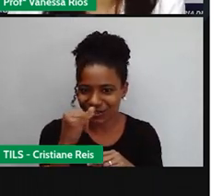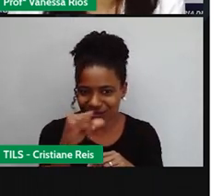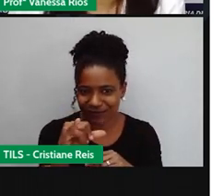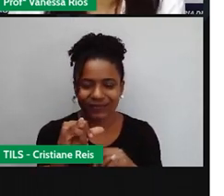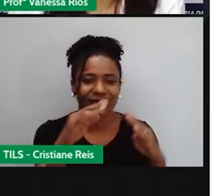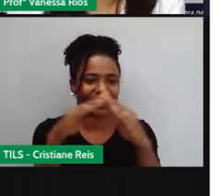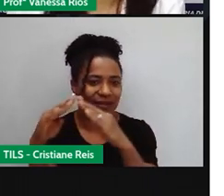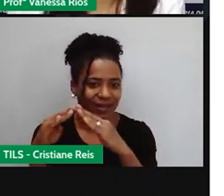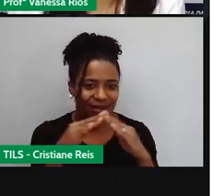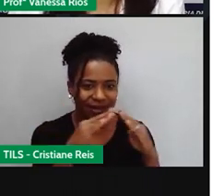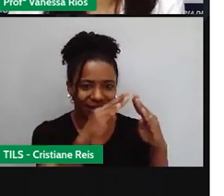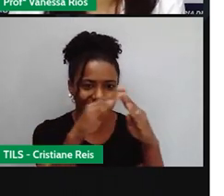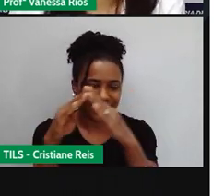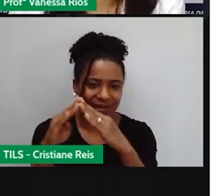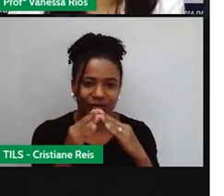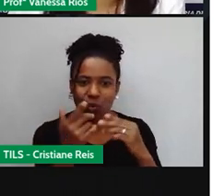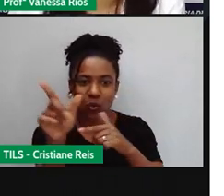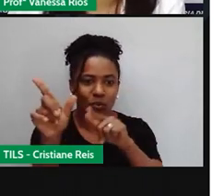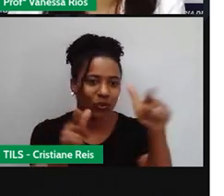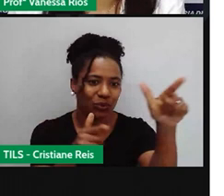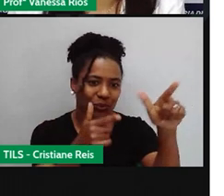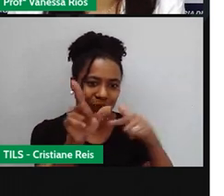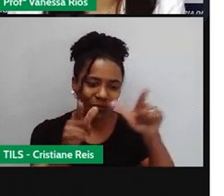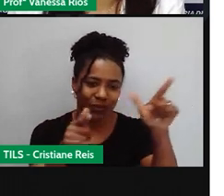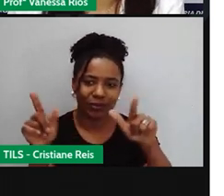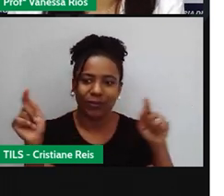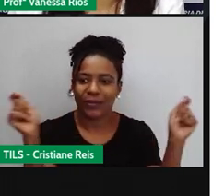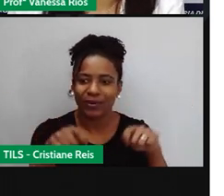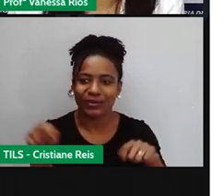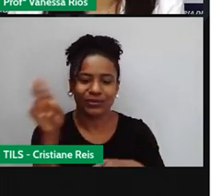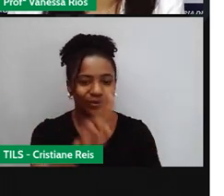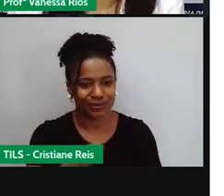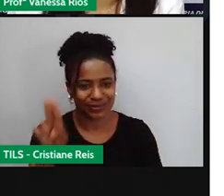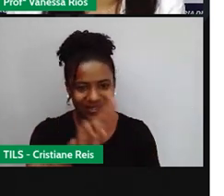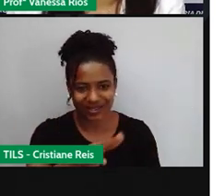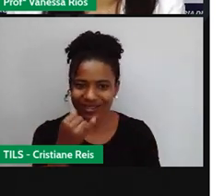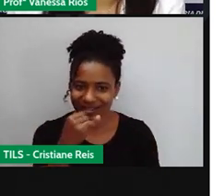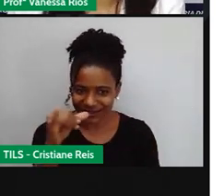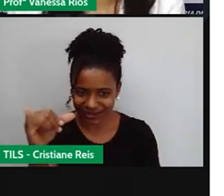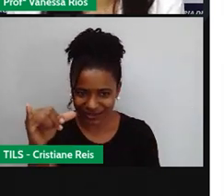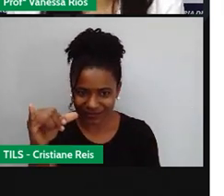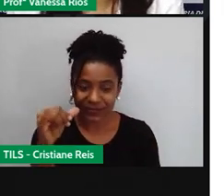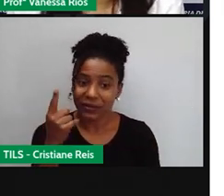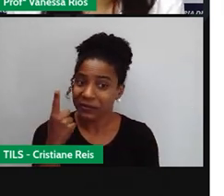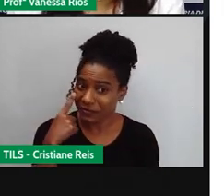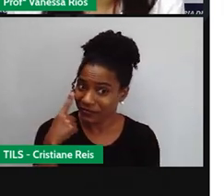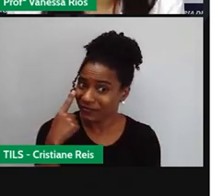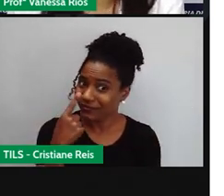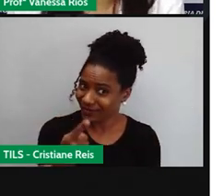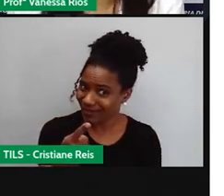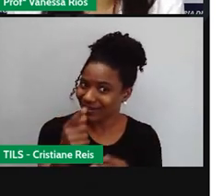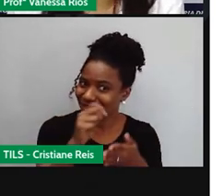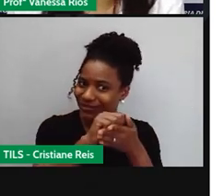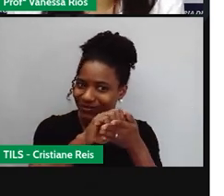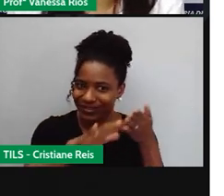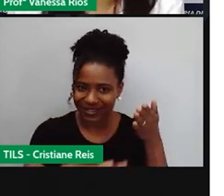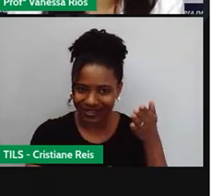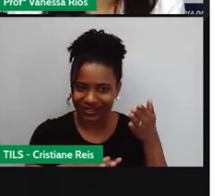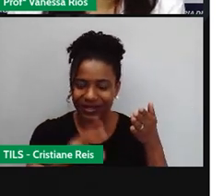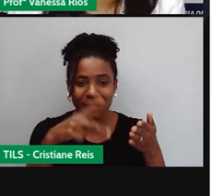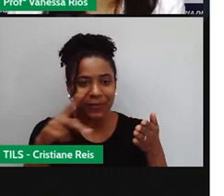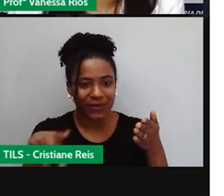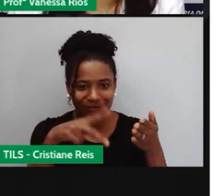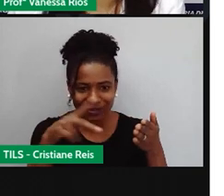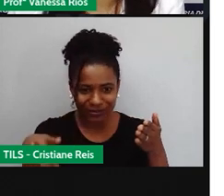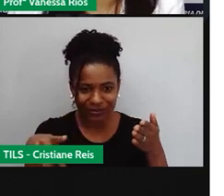nas residências e também em outros lugares que podem utilizar essa fonte de energia. Agora, observe a atividade que a sua pró ou seu